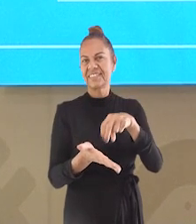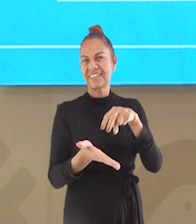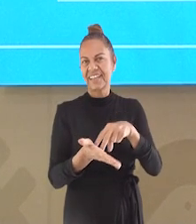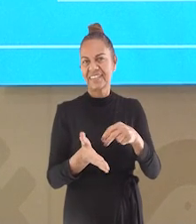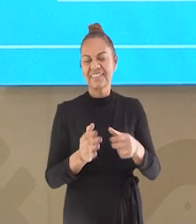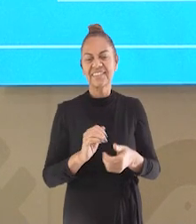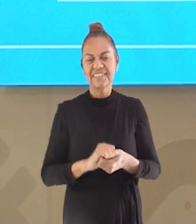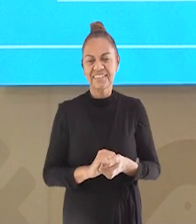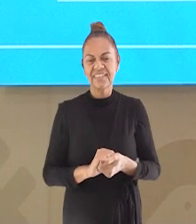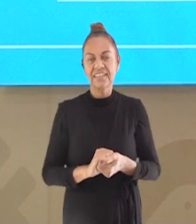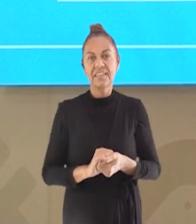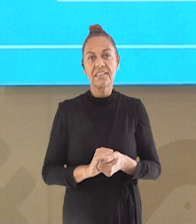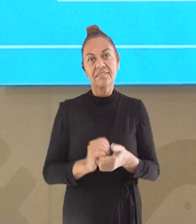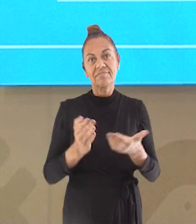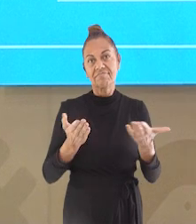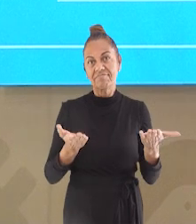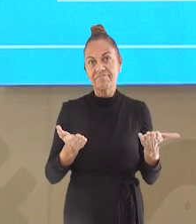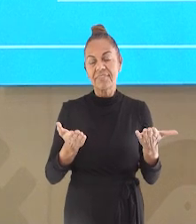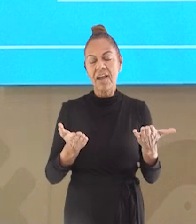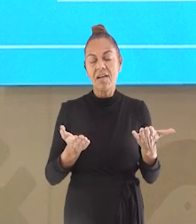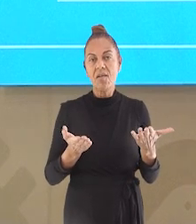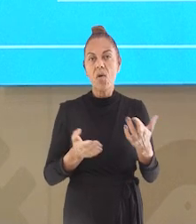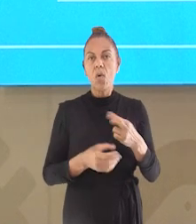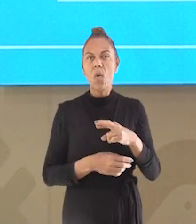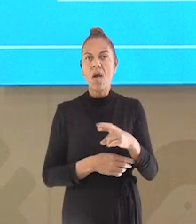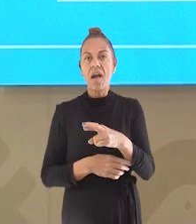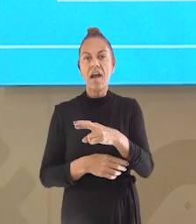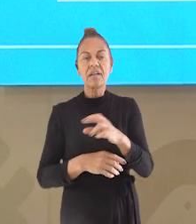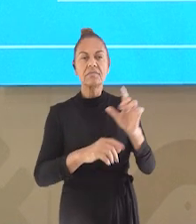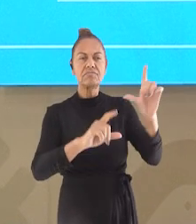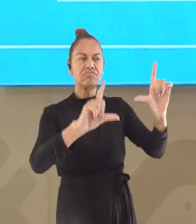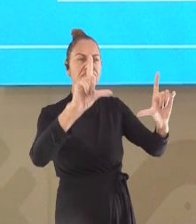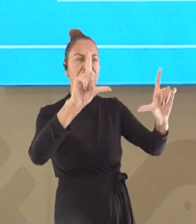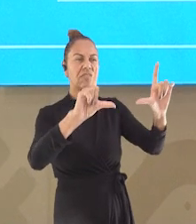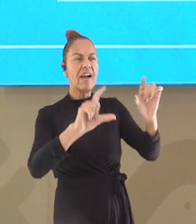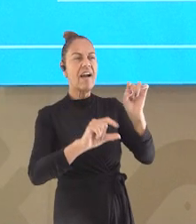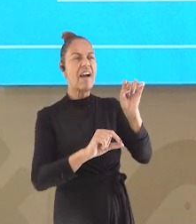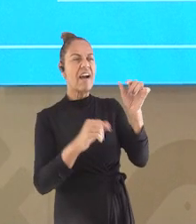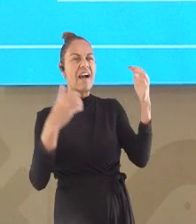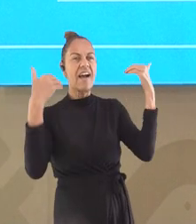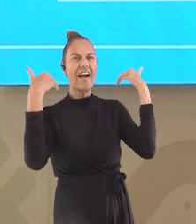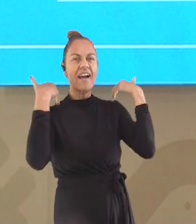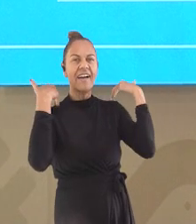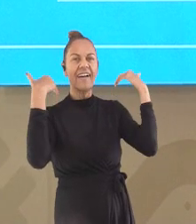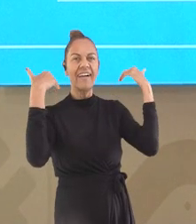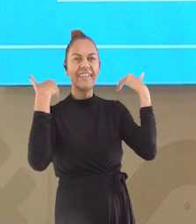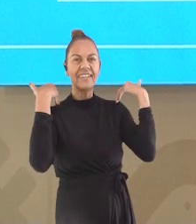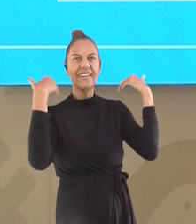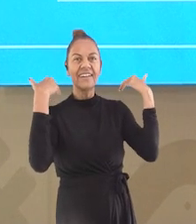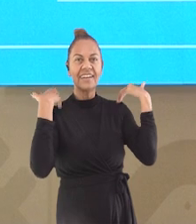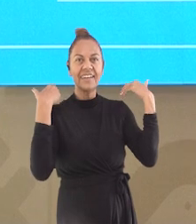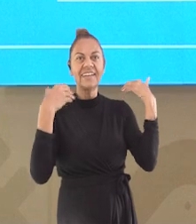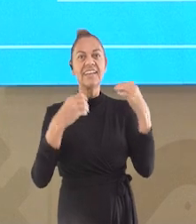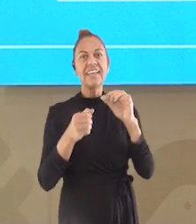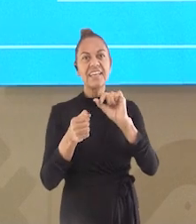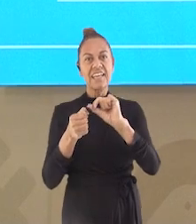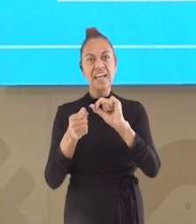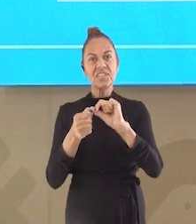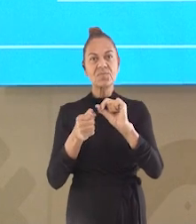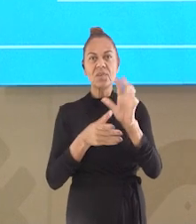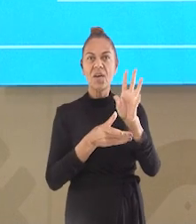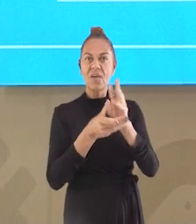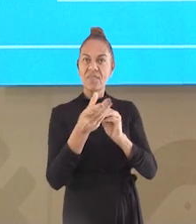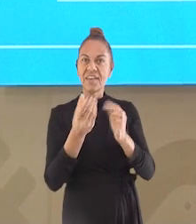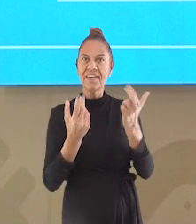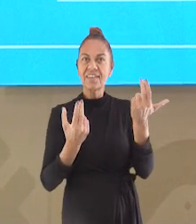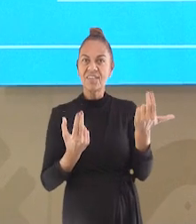aeróbica. Pelo visto, o rato estava assistindo a programa sobre atividade física. E as pulgas